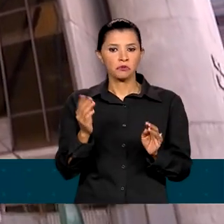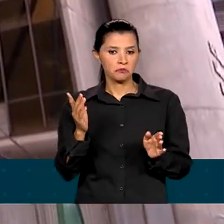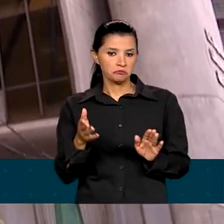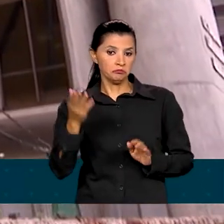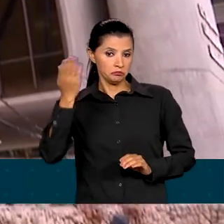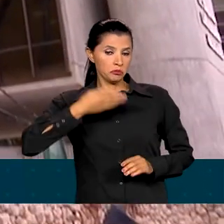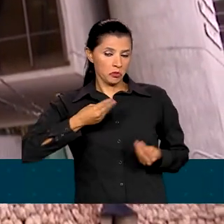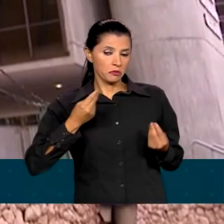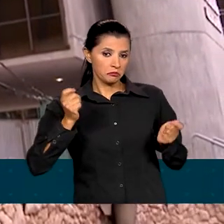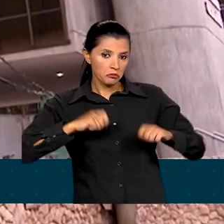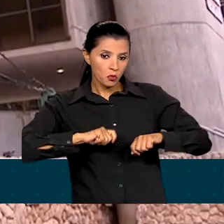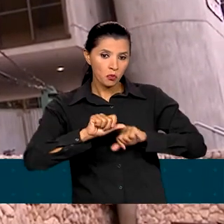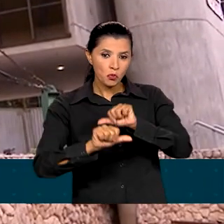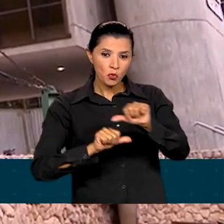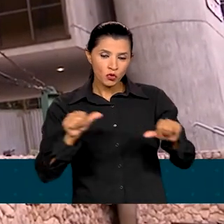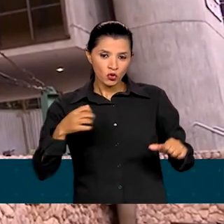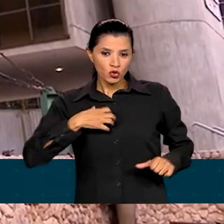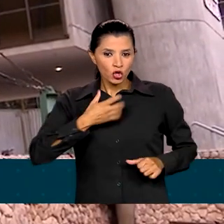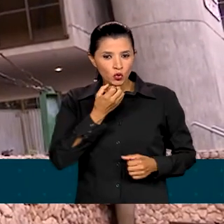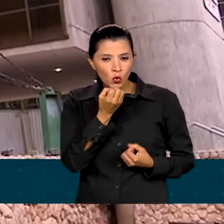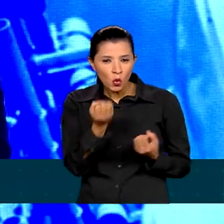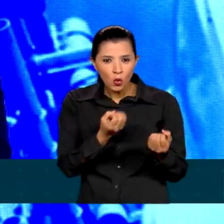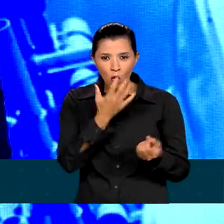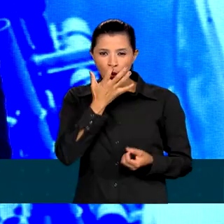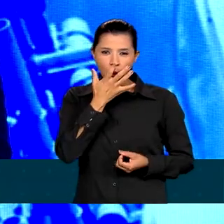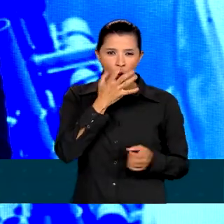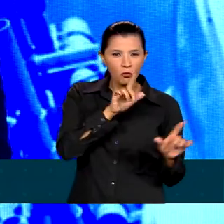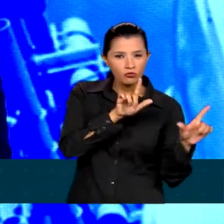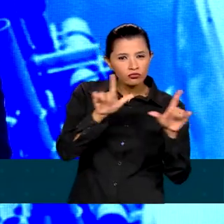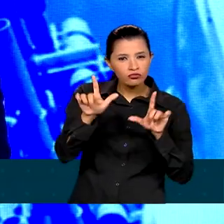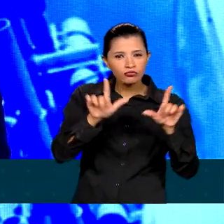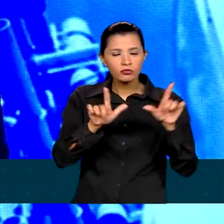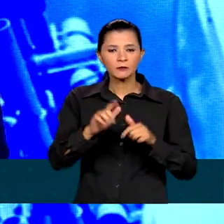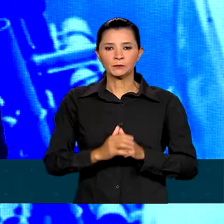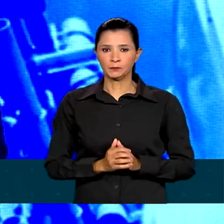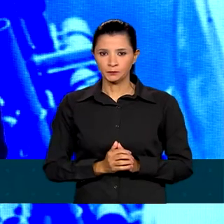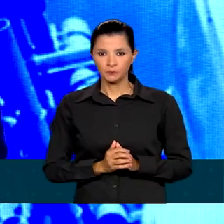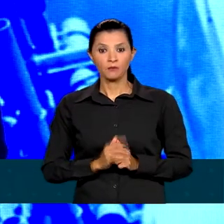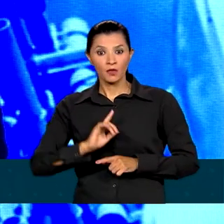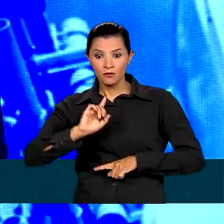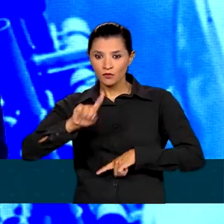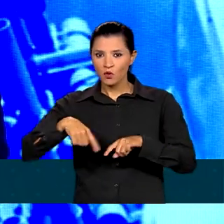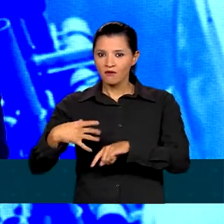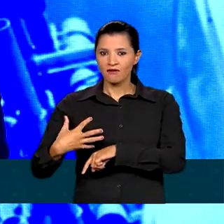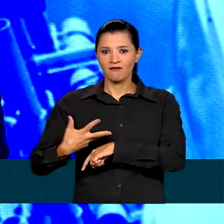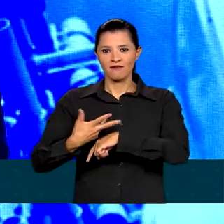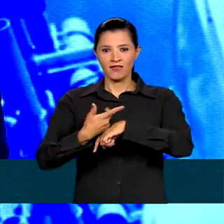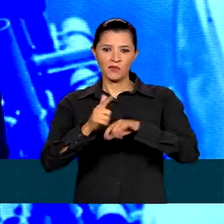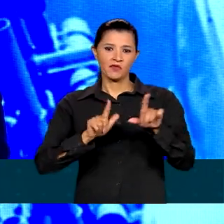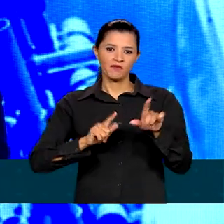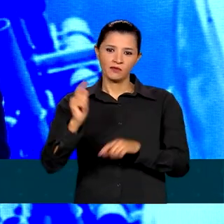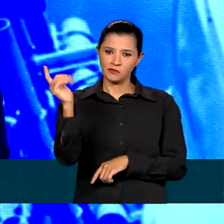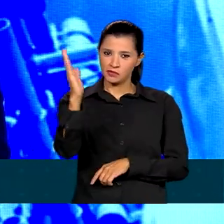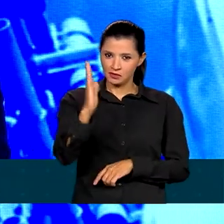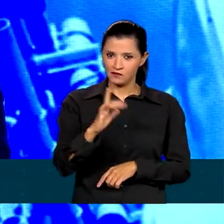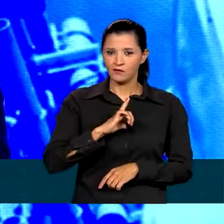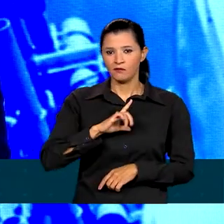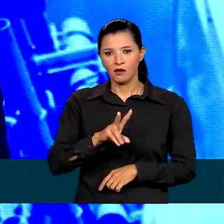promete mudar a forma como assistimos TV. Trará um salto de qualidade para a televisão brasileira,